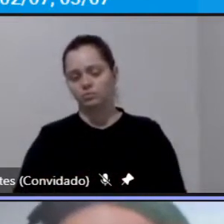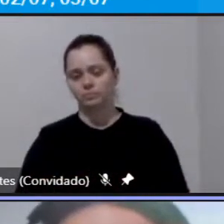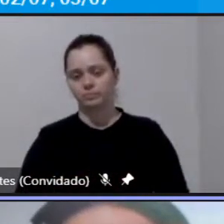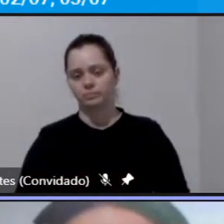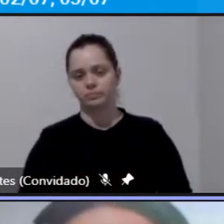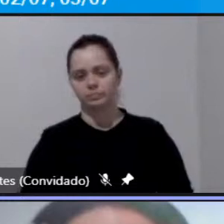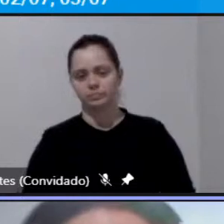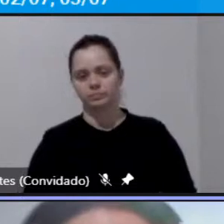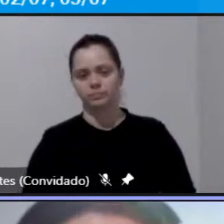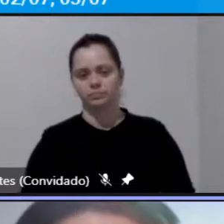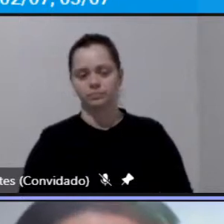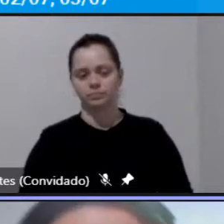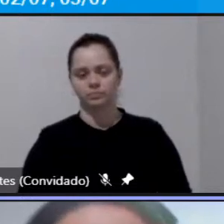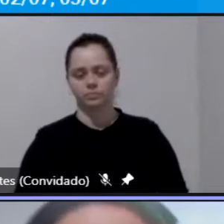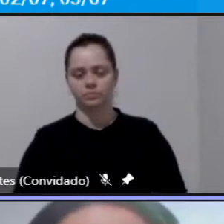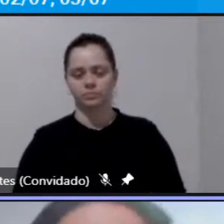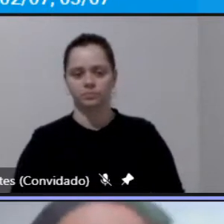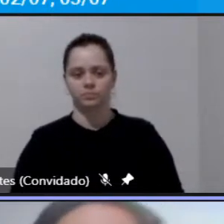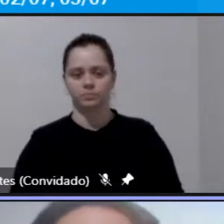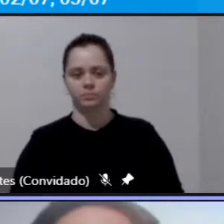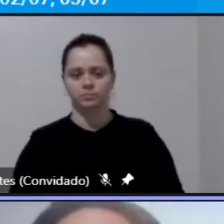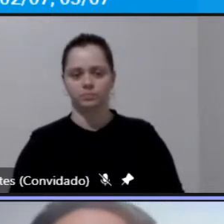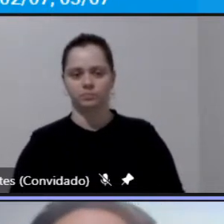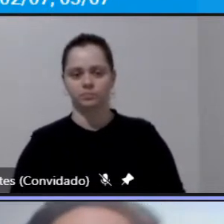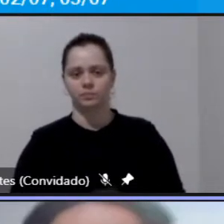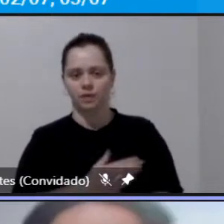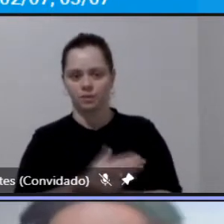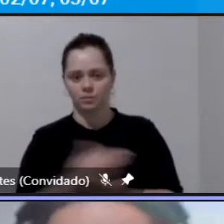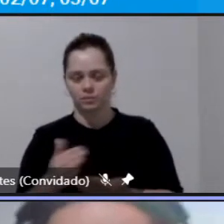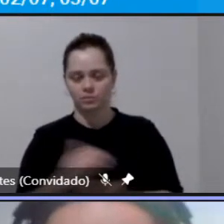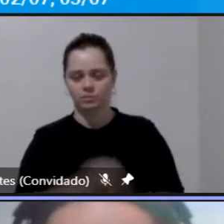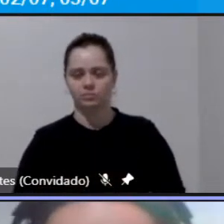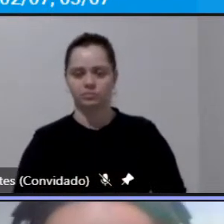é mais expressivo pode pode passar